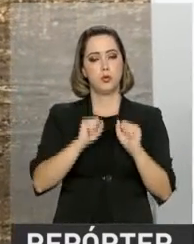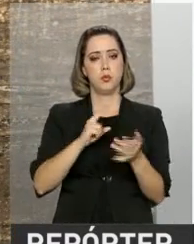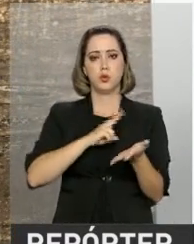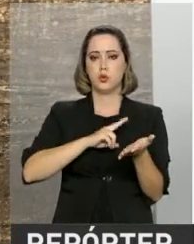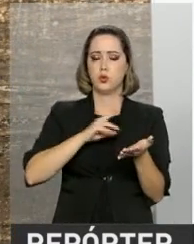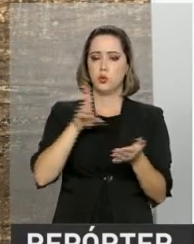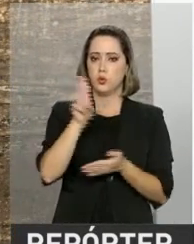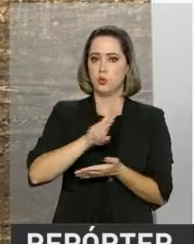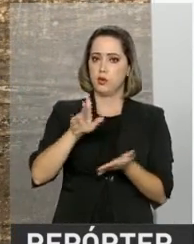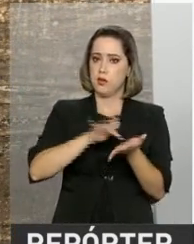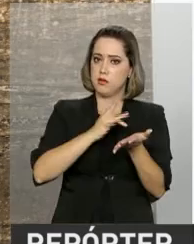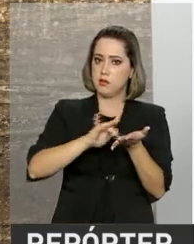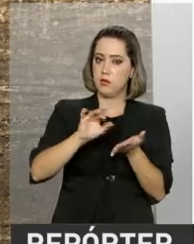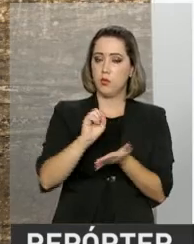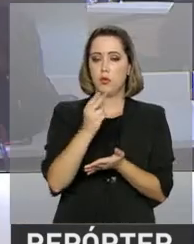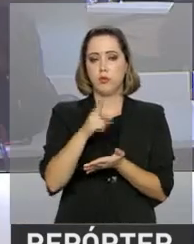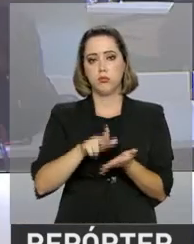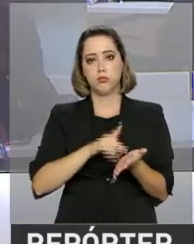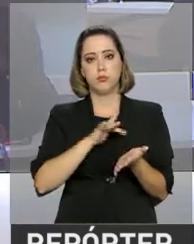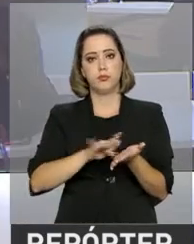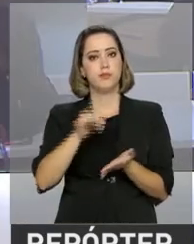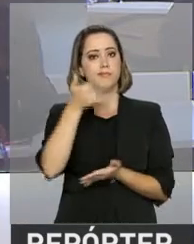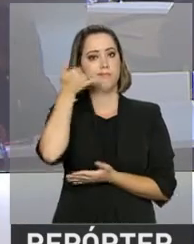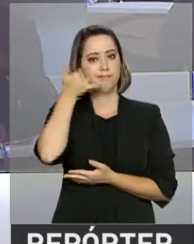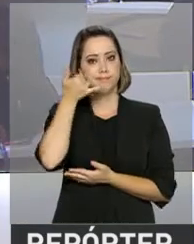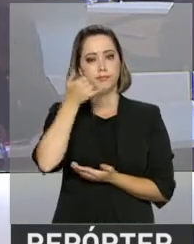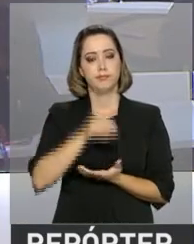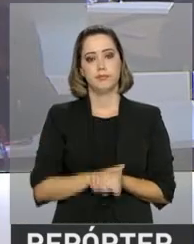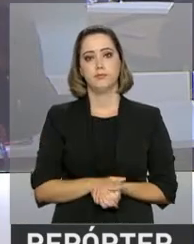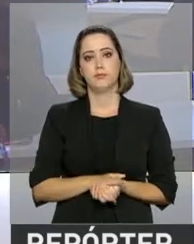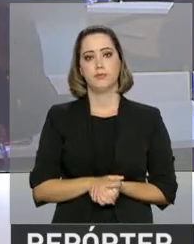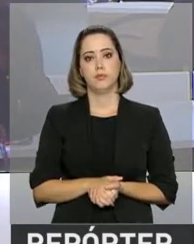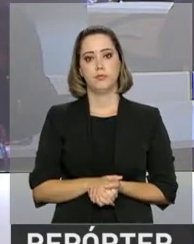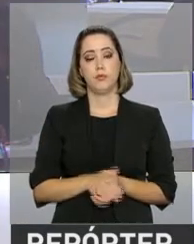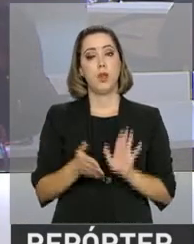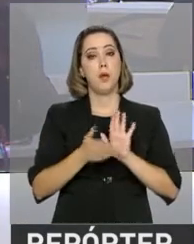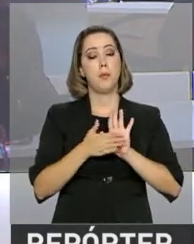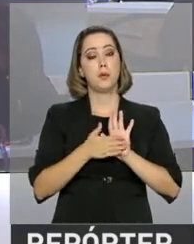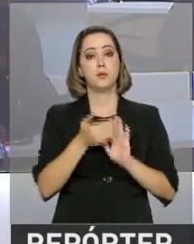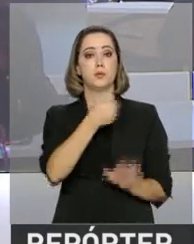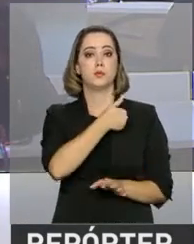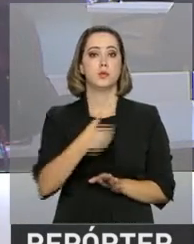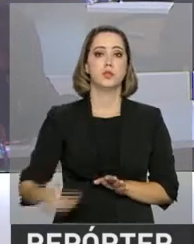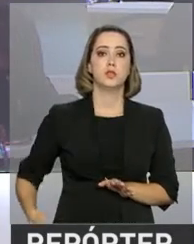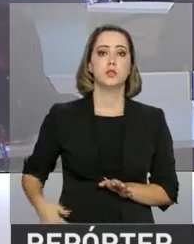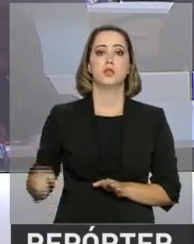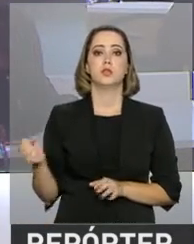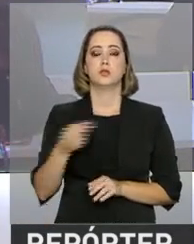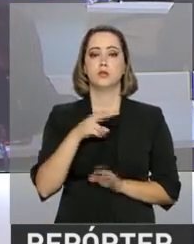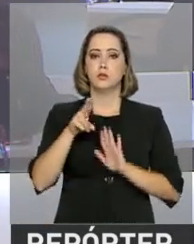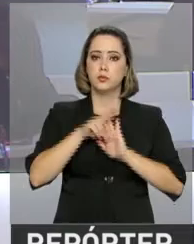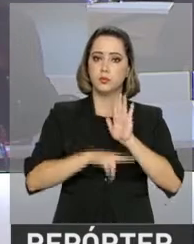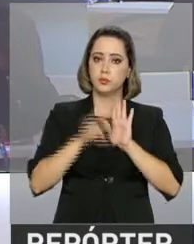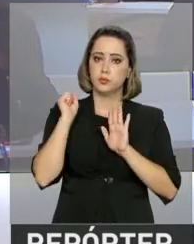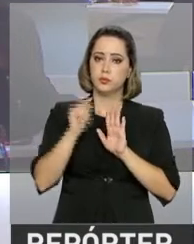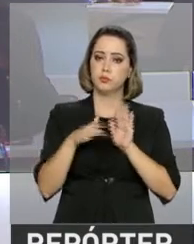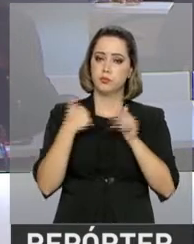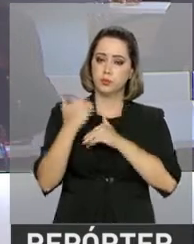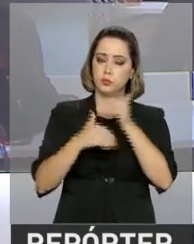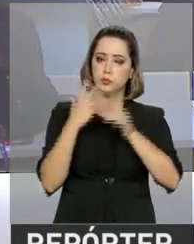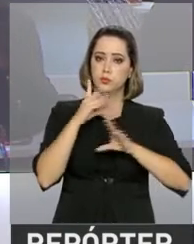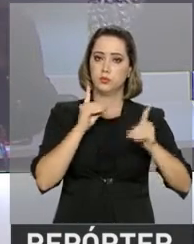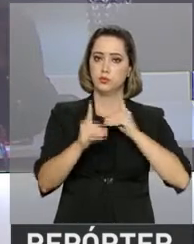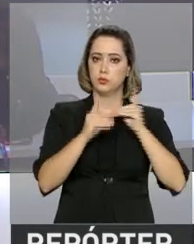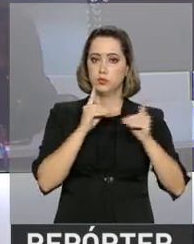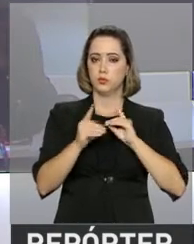tablets e smartphones. E a proposta do governo para a reforma da Previdência segue em debate no